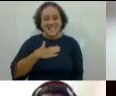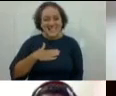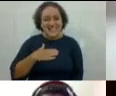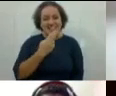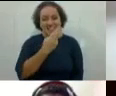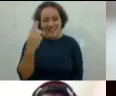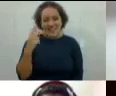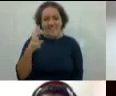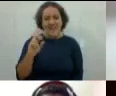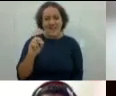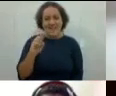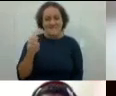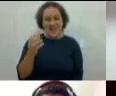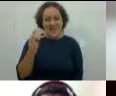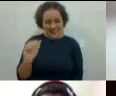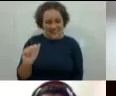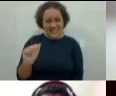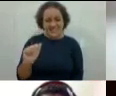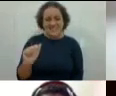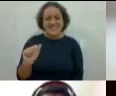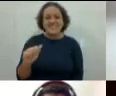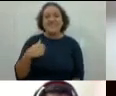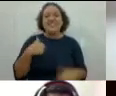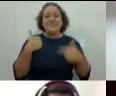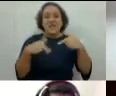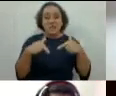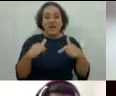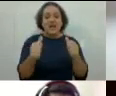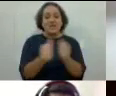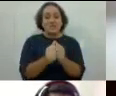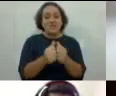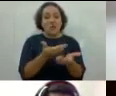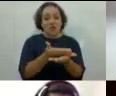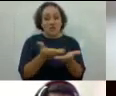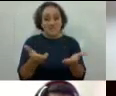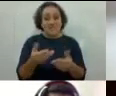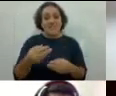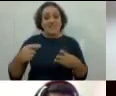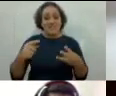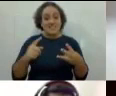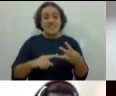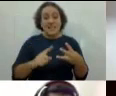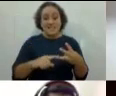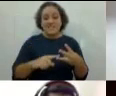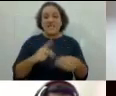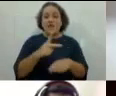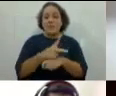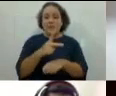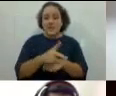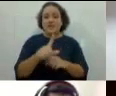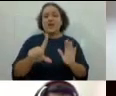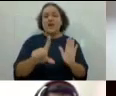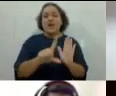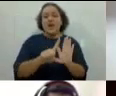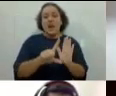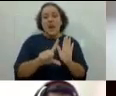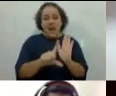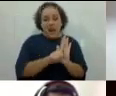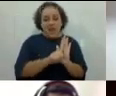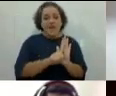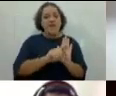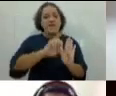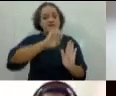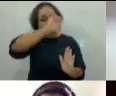Queridos, eu sou a Roberta, professora Roberta. Vou trabalhar com vocês no terceiro período, com a disciplina de